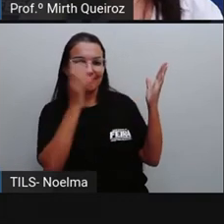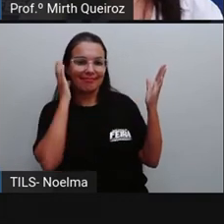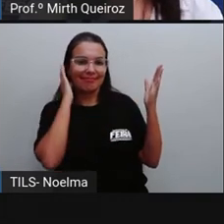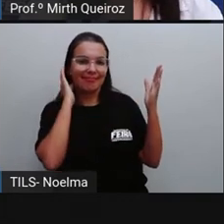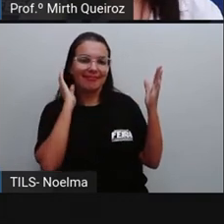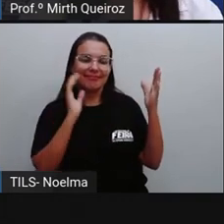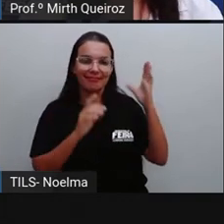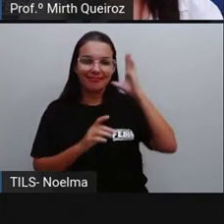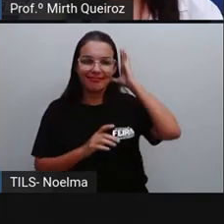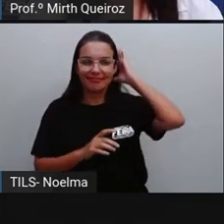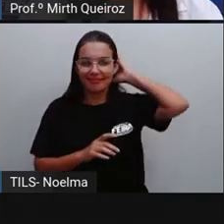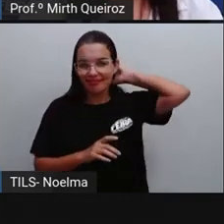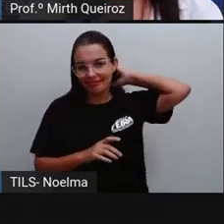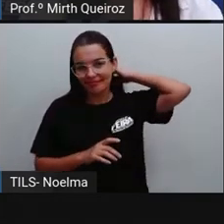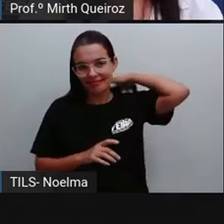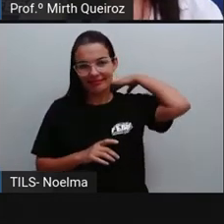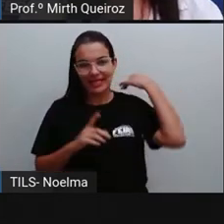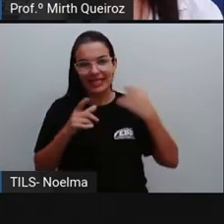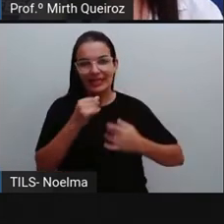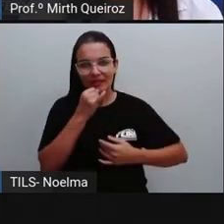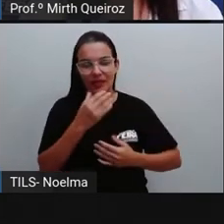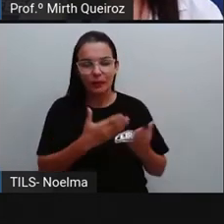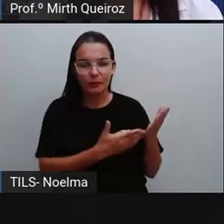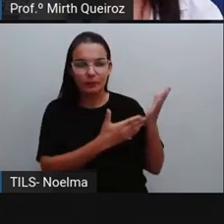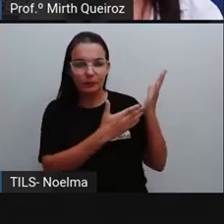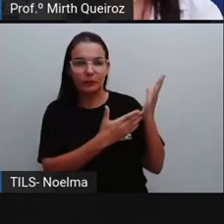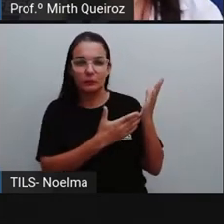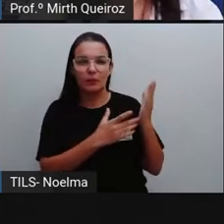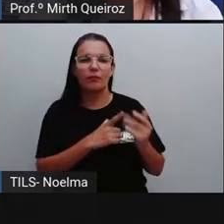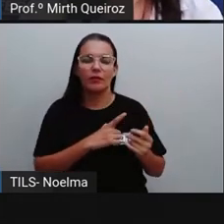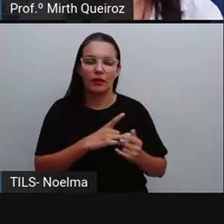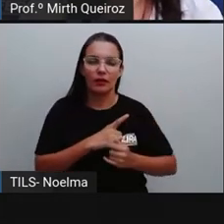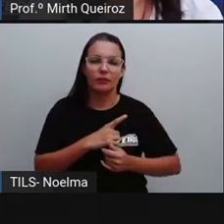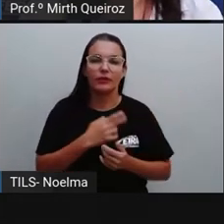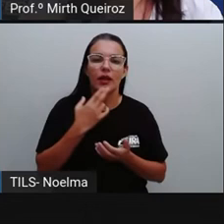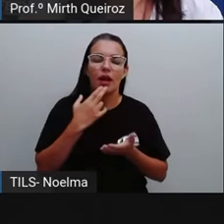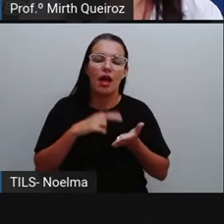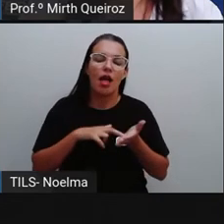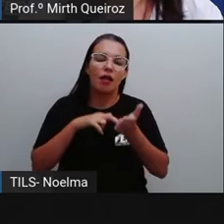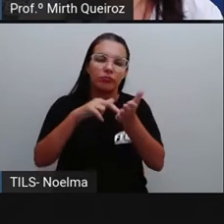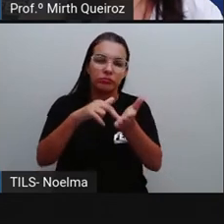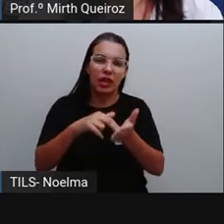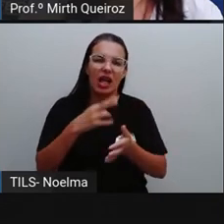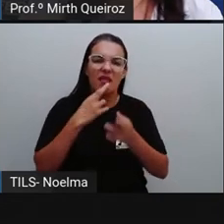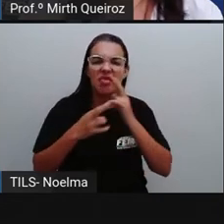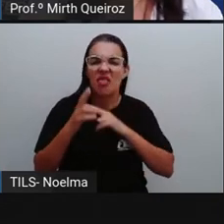argumentativa de reclamação. Certo? É uma carta de reclamação.